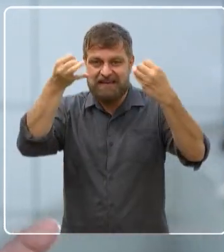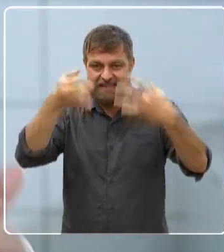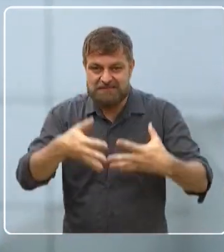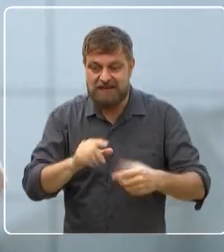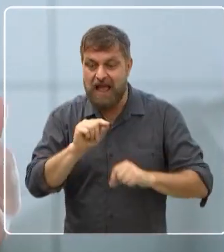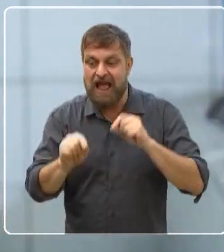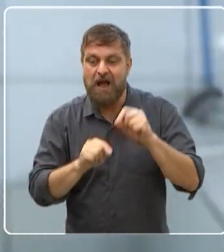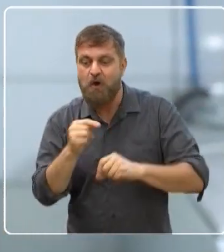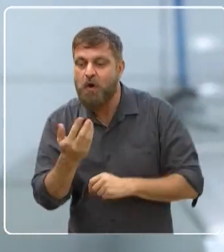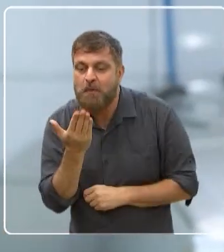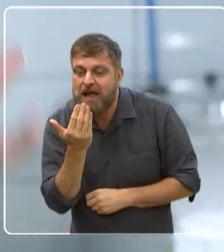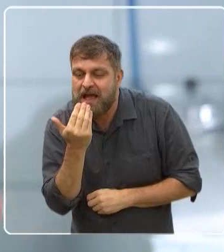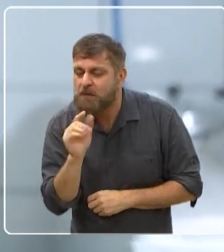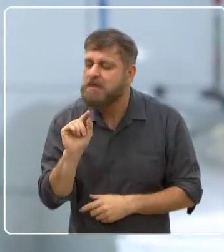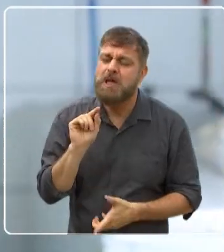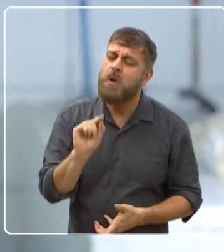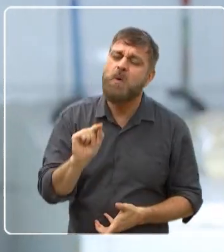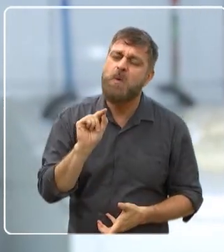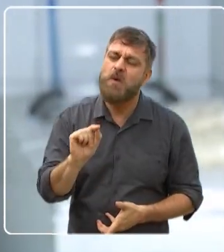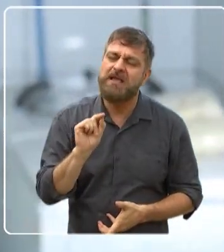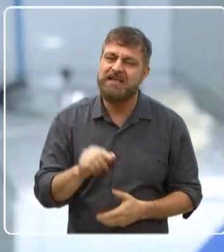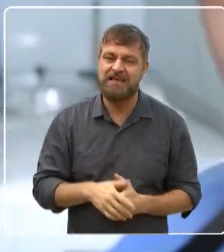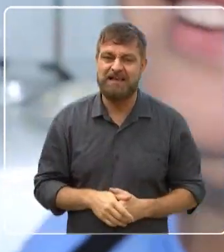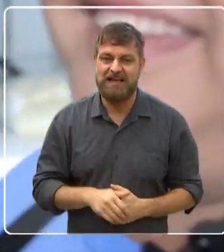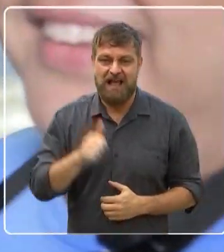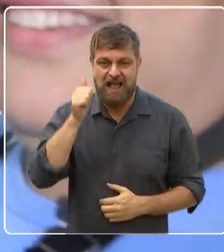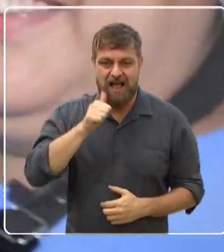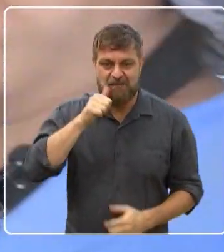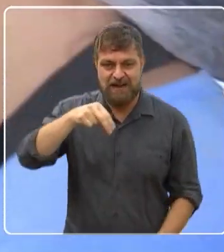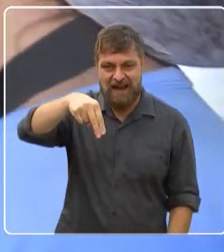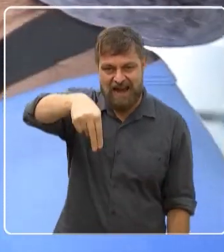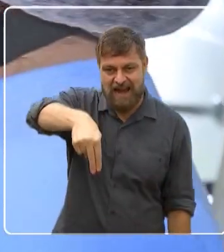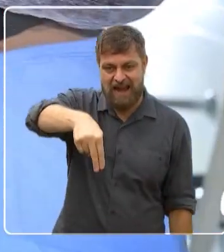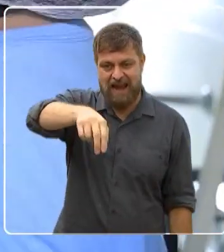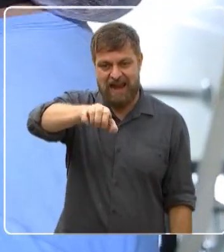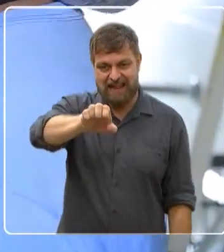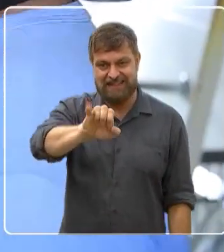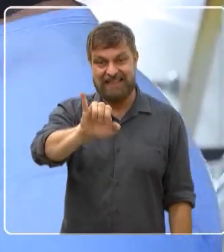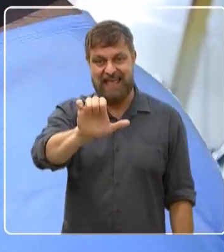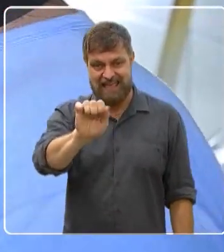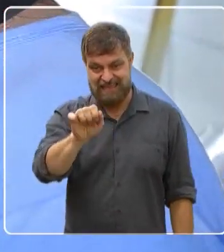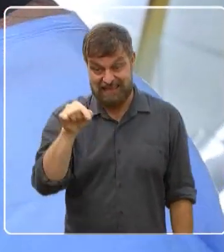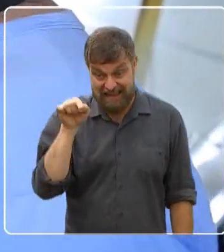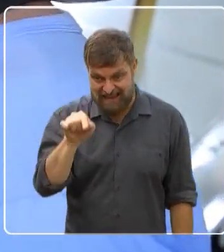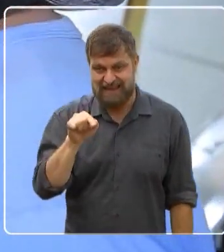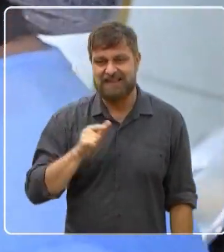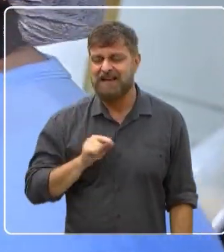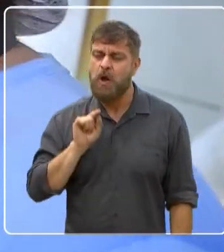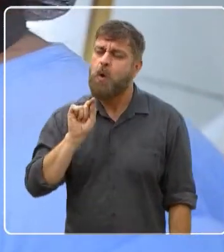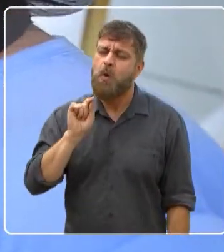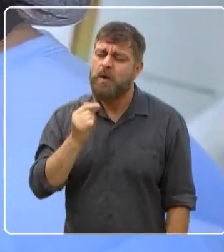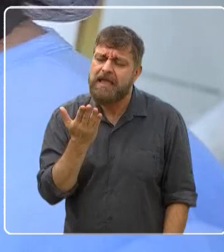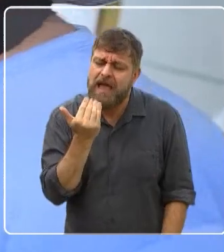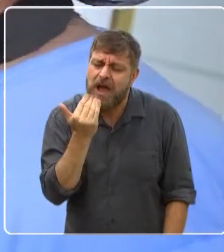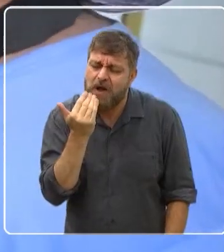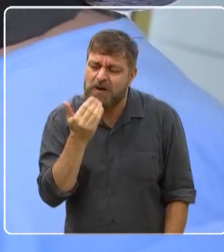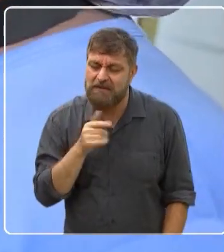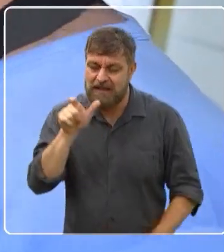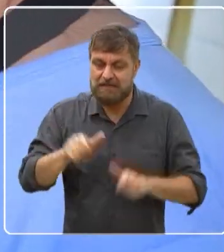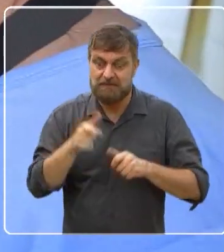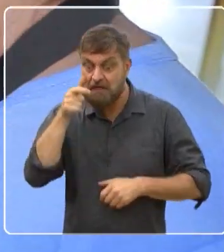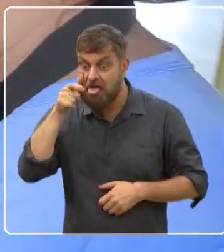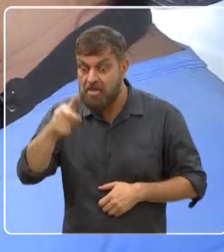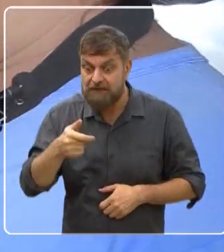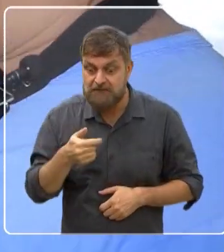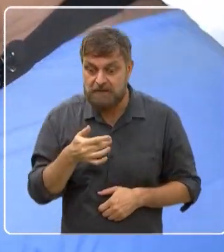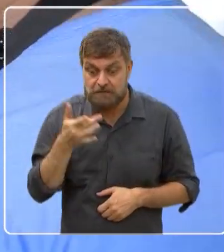que é essa receita, o que é essa receita, é a Neia. Tudo bem, Neia? Tudo bem. Que receita que é essa? Conta pra gente, que chama a atenção de